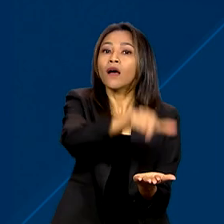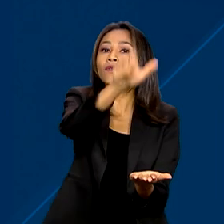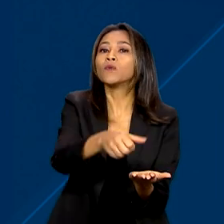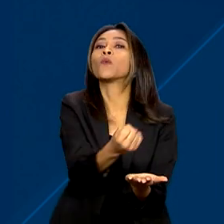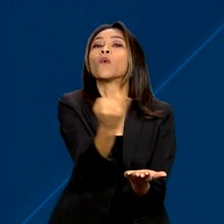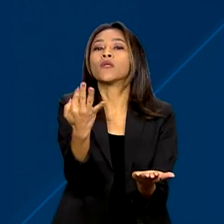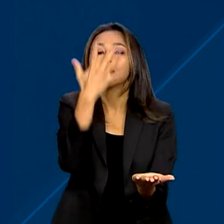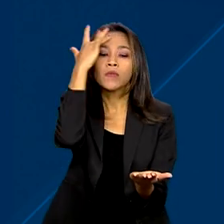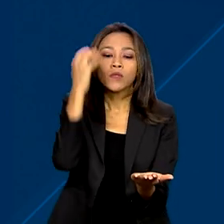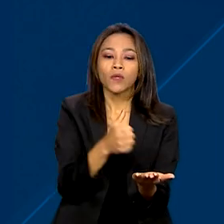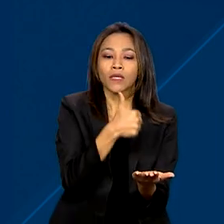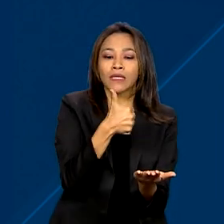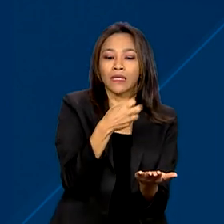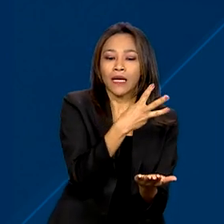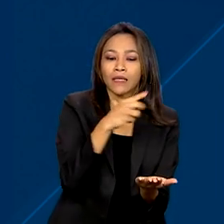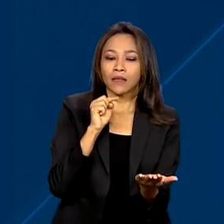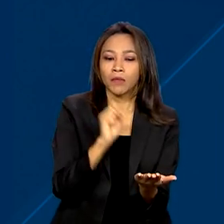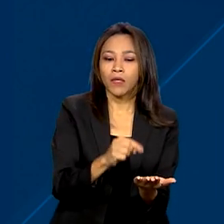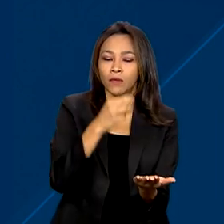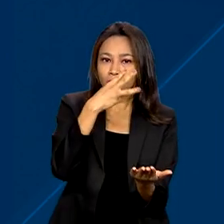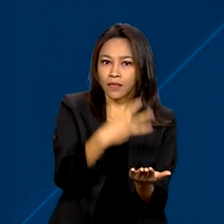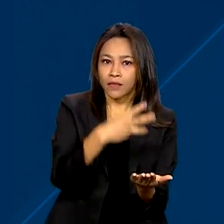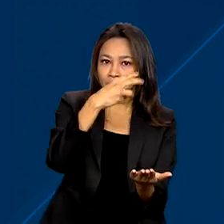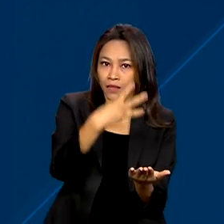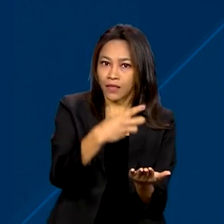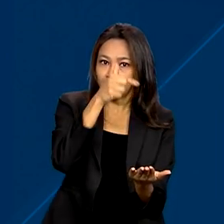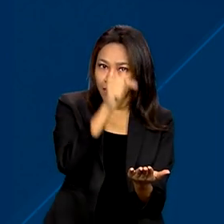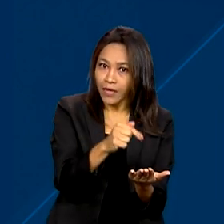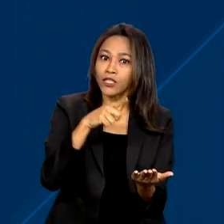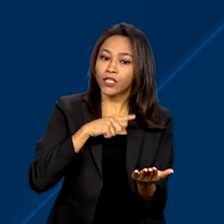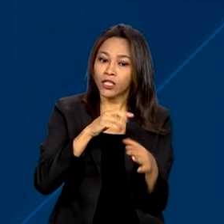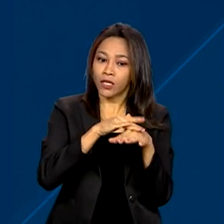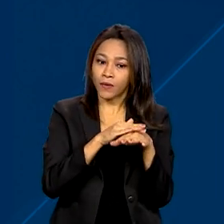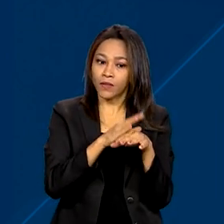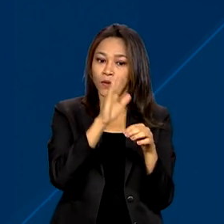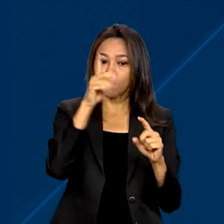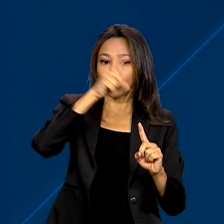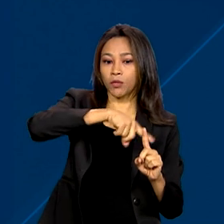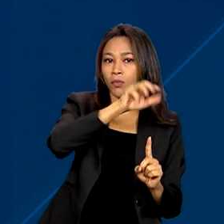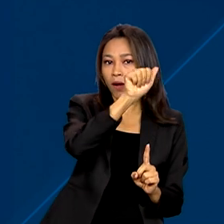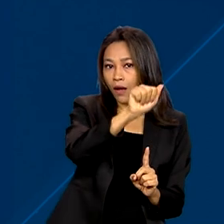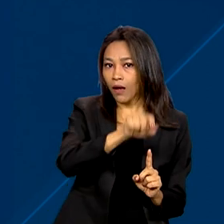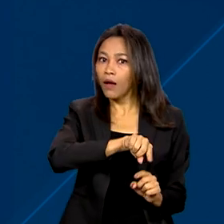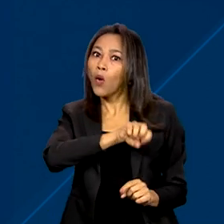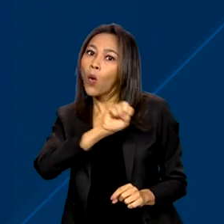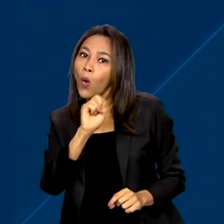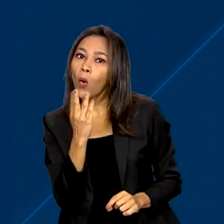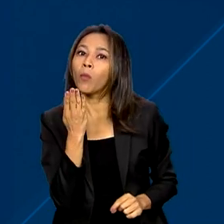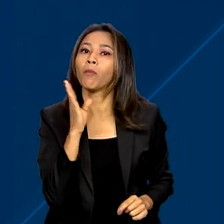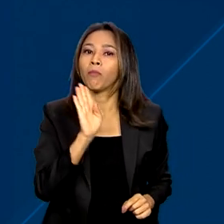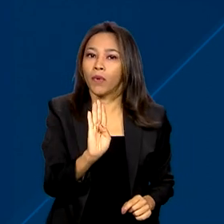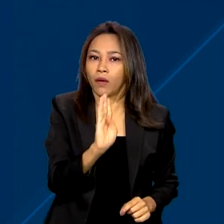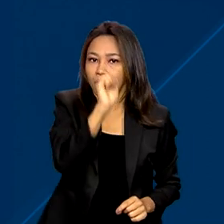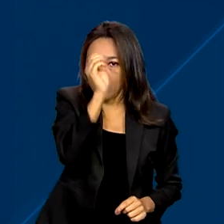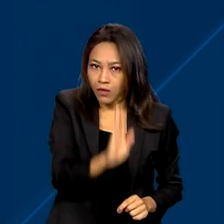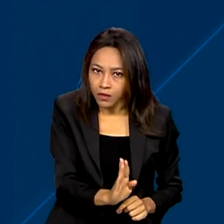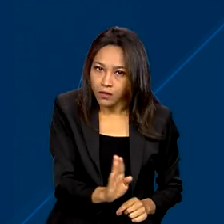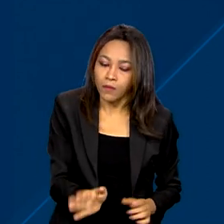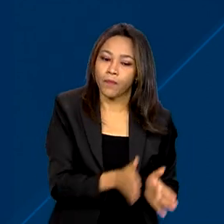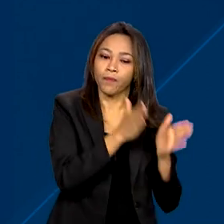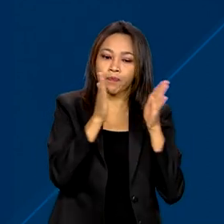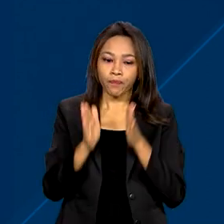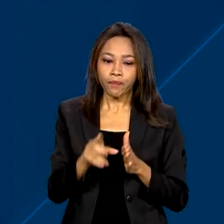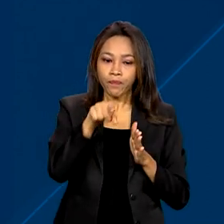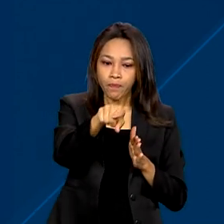.337 pacientes com hemofilia do tipo A ou B no Brasil. Segundo a Federação